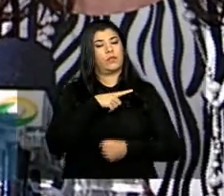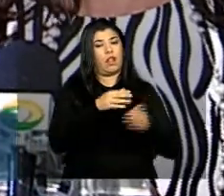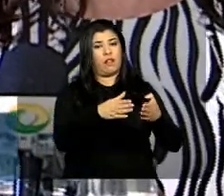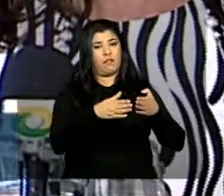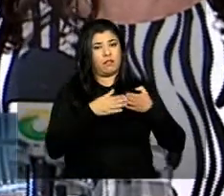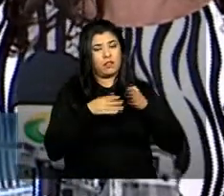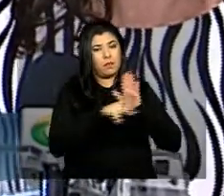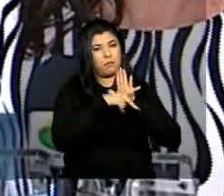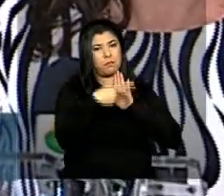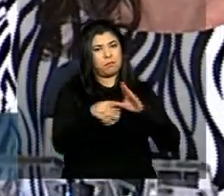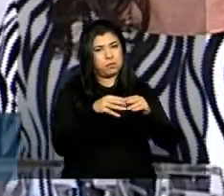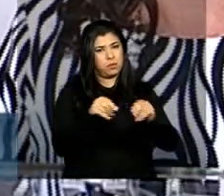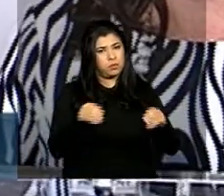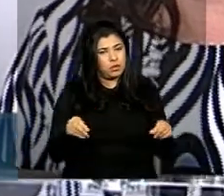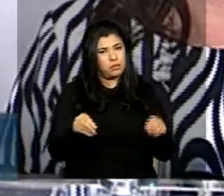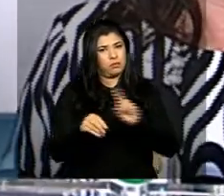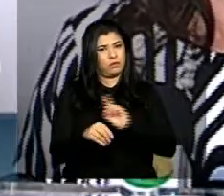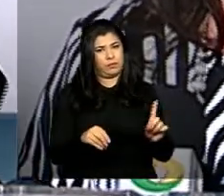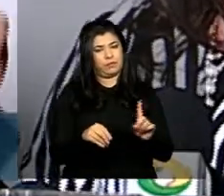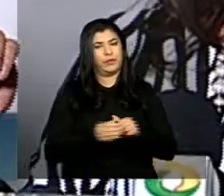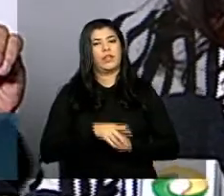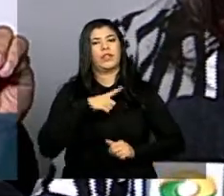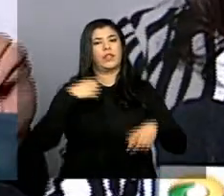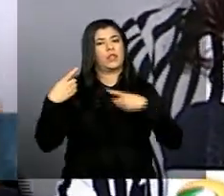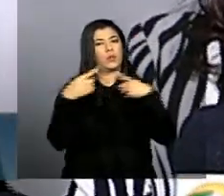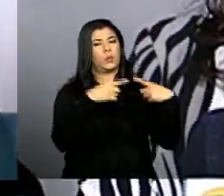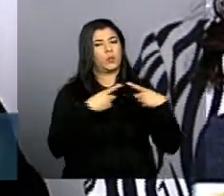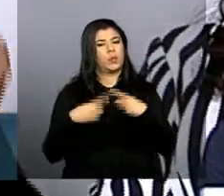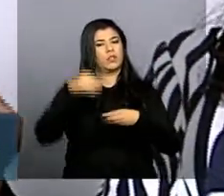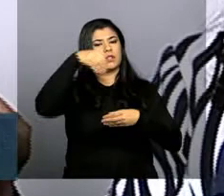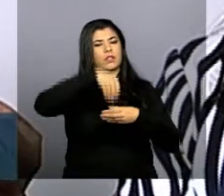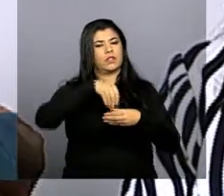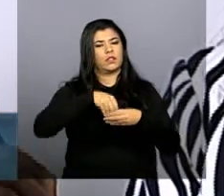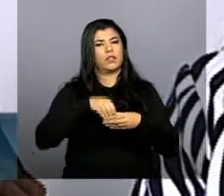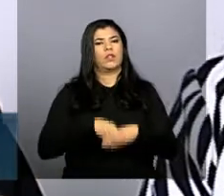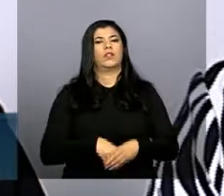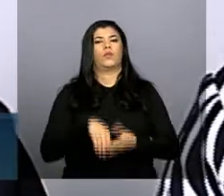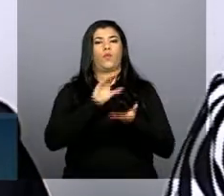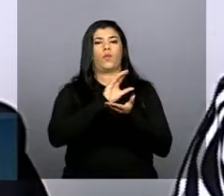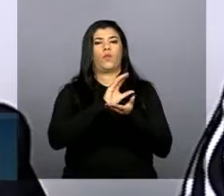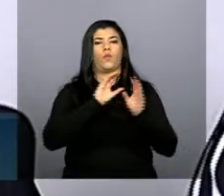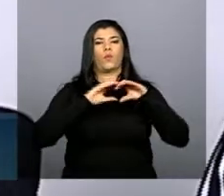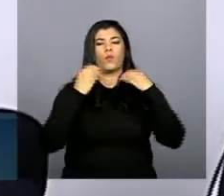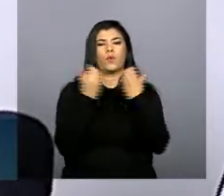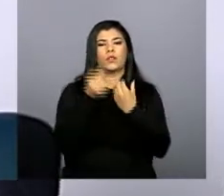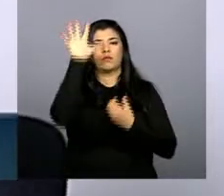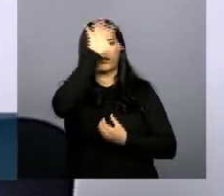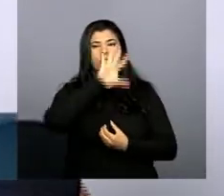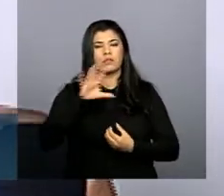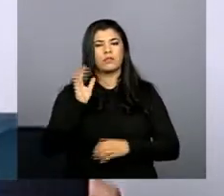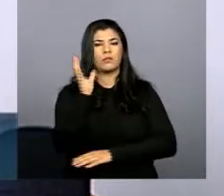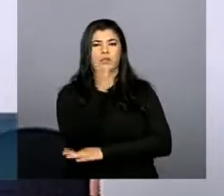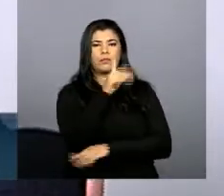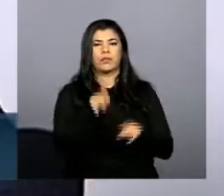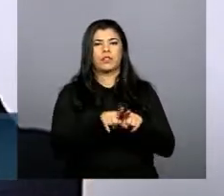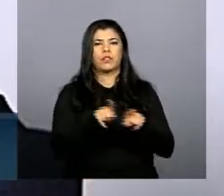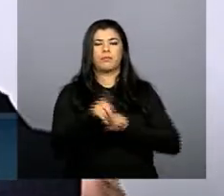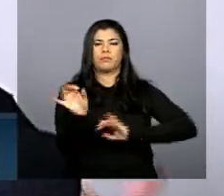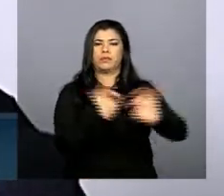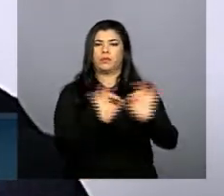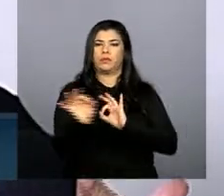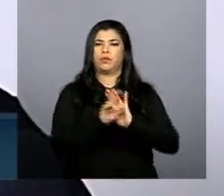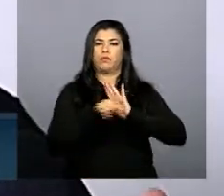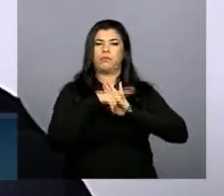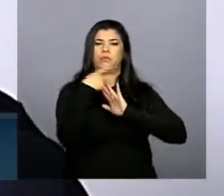rural há uma discussão dentro do Conselho Nacional do Meio Ambiente iniciada ano passado de modernização dos